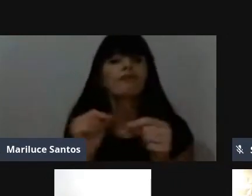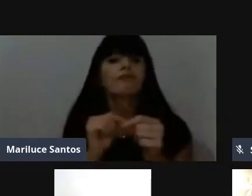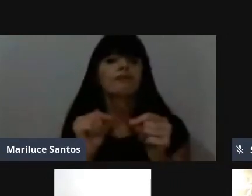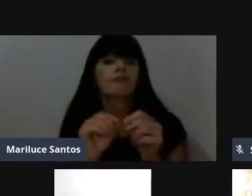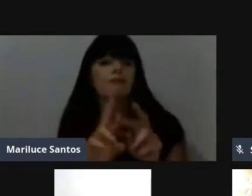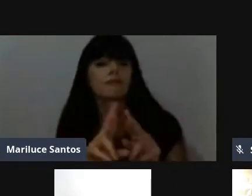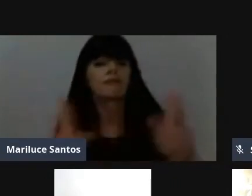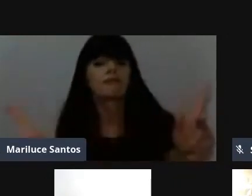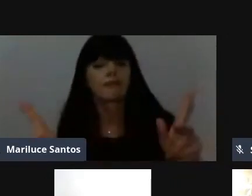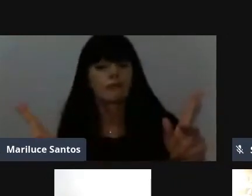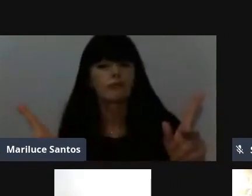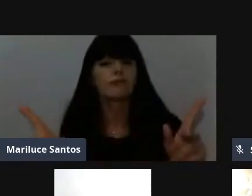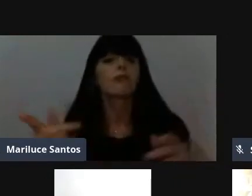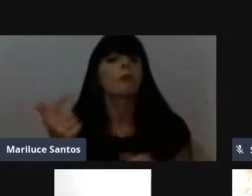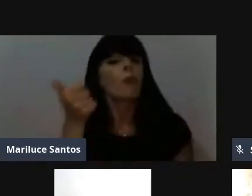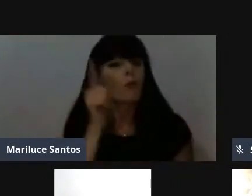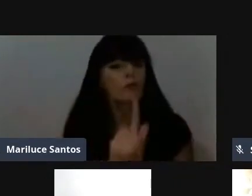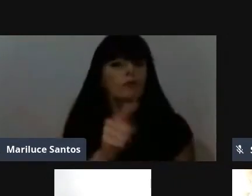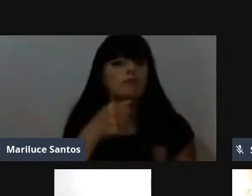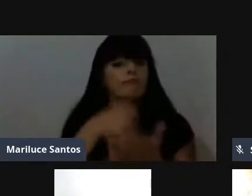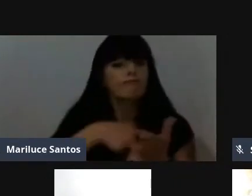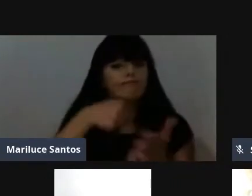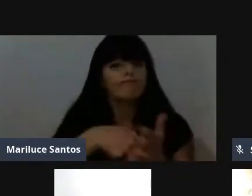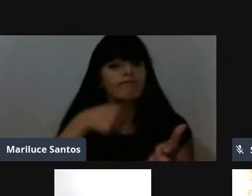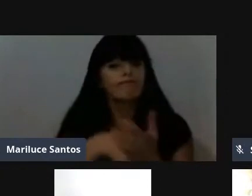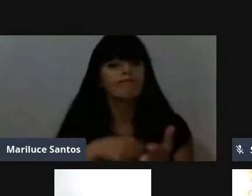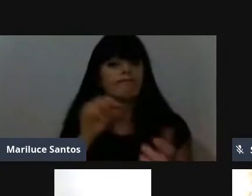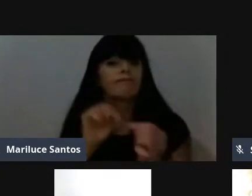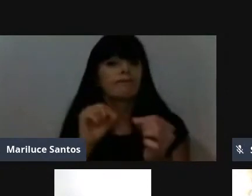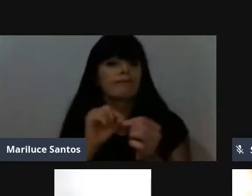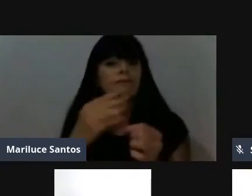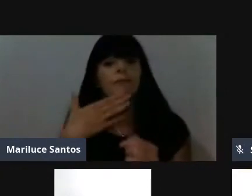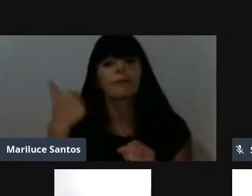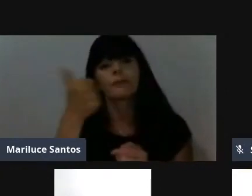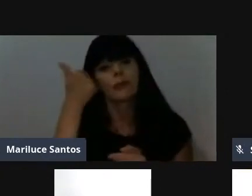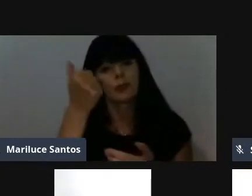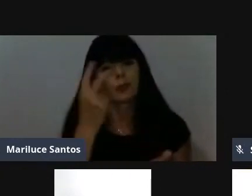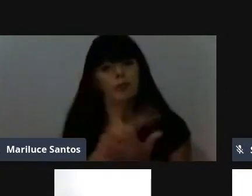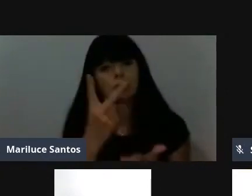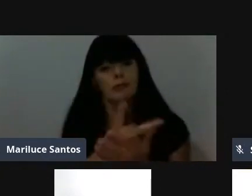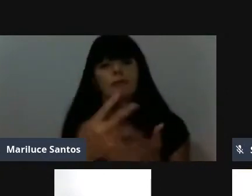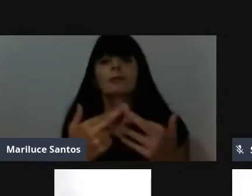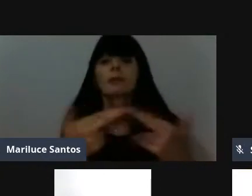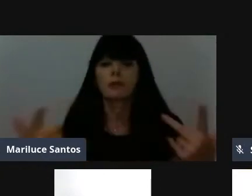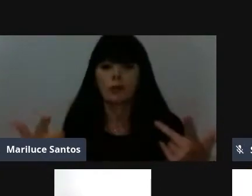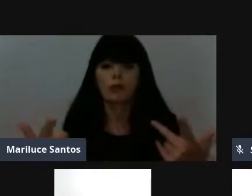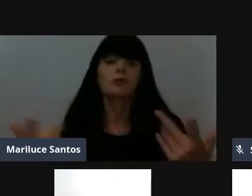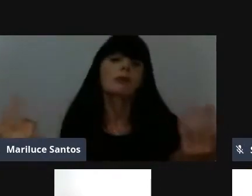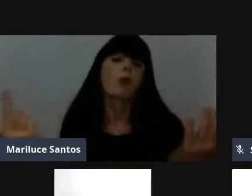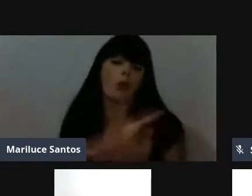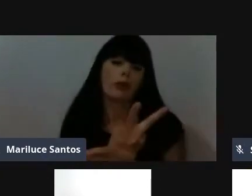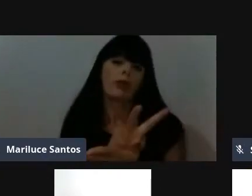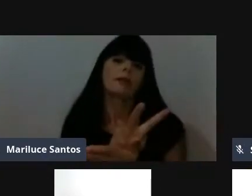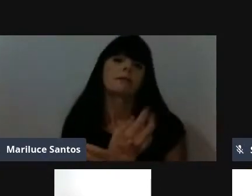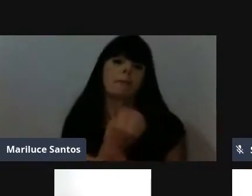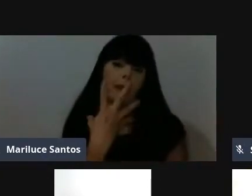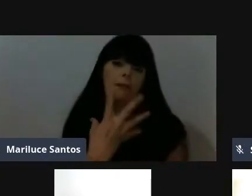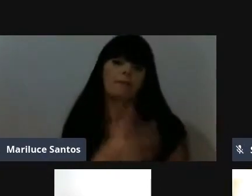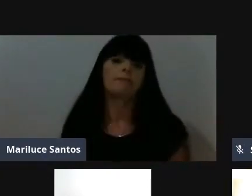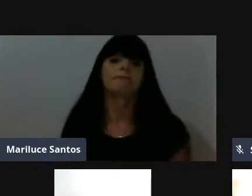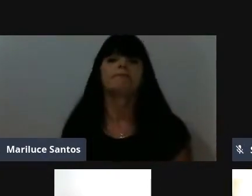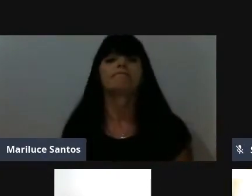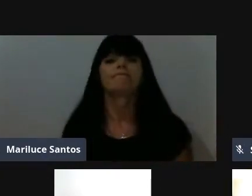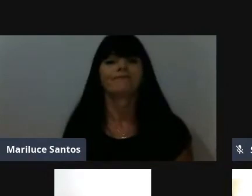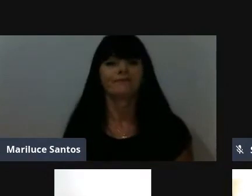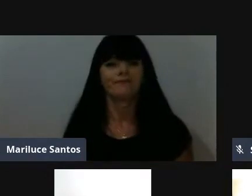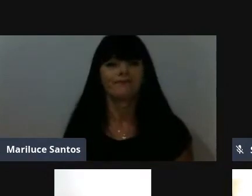correr atrás, se dedicar, fazer o seu melhor sempre que as coisas vão fluindo, né, vai acontecendo. É